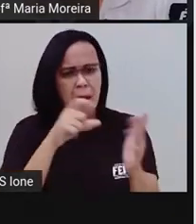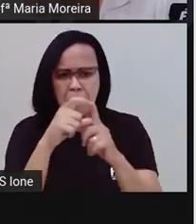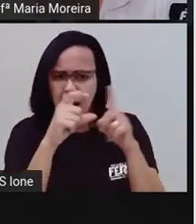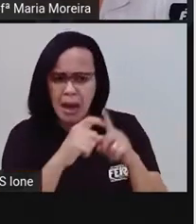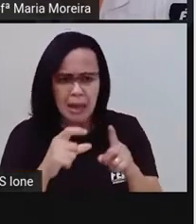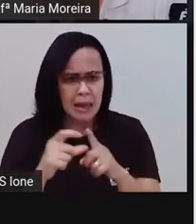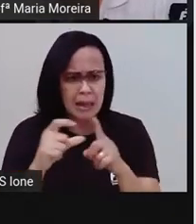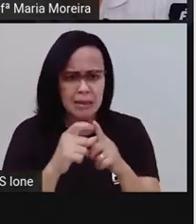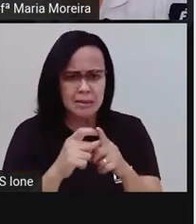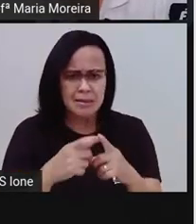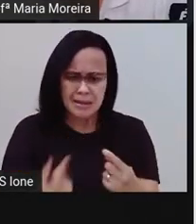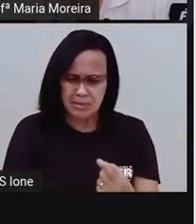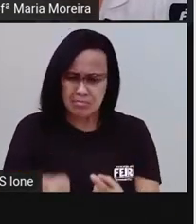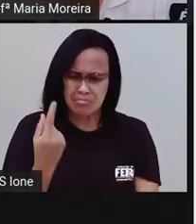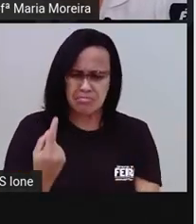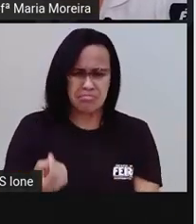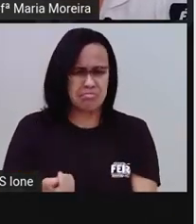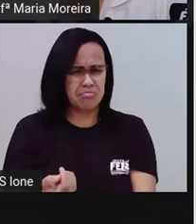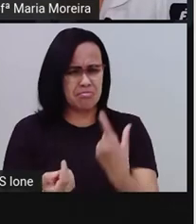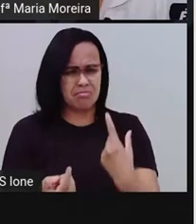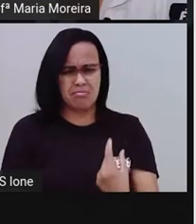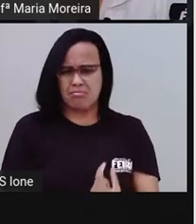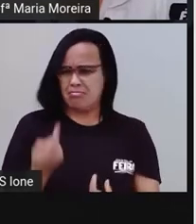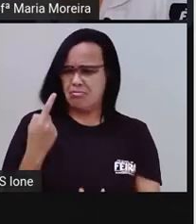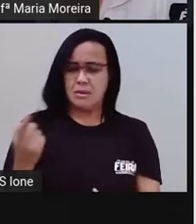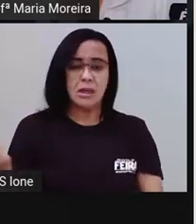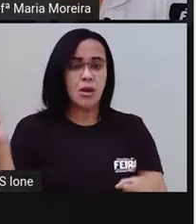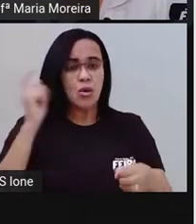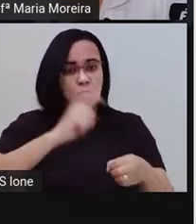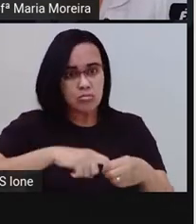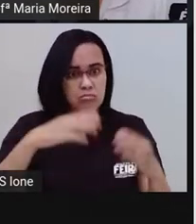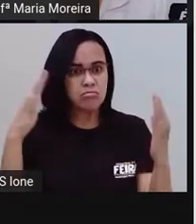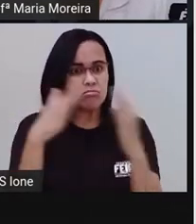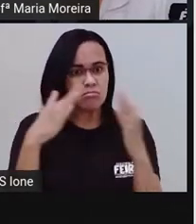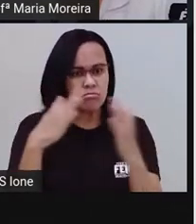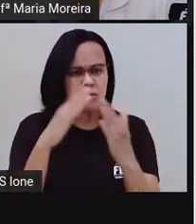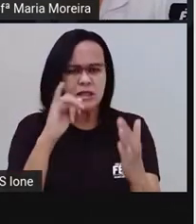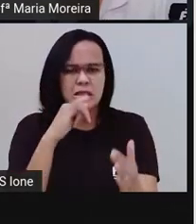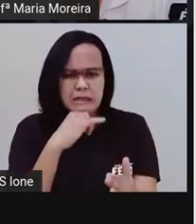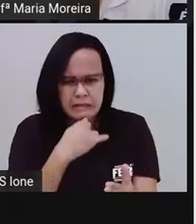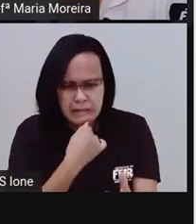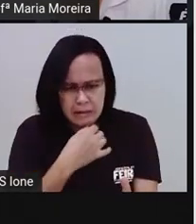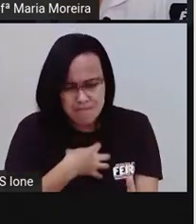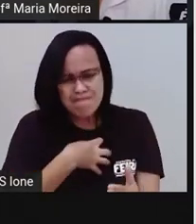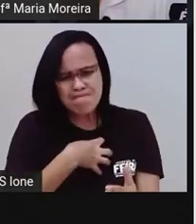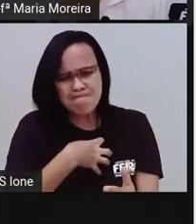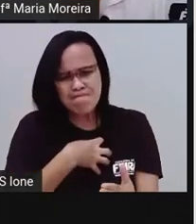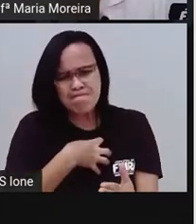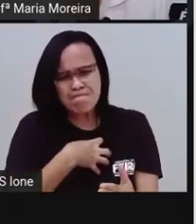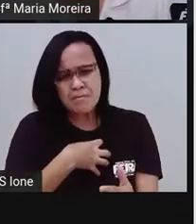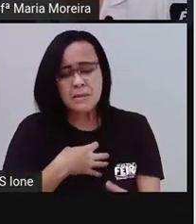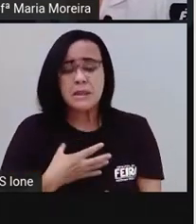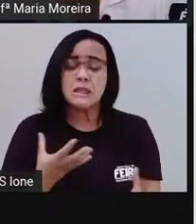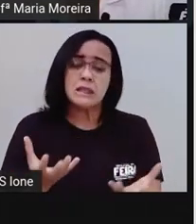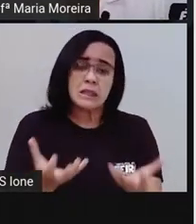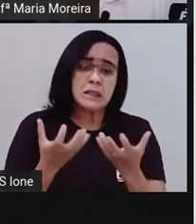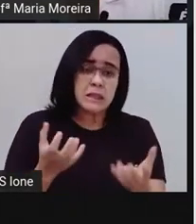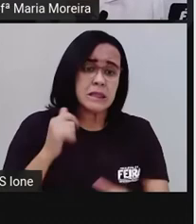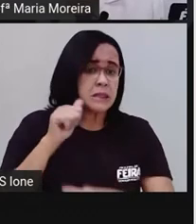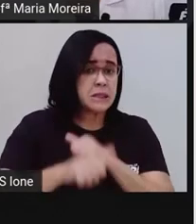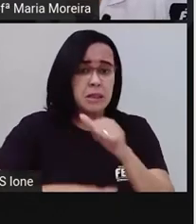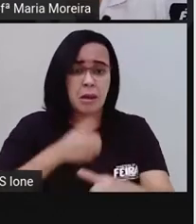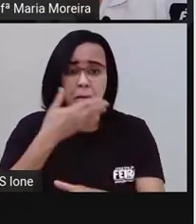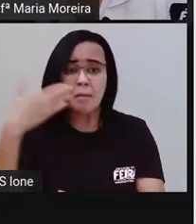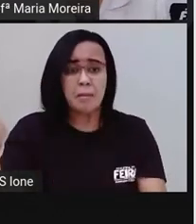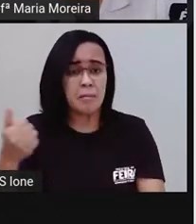tudo muito esquisito. Voltou para casa triste, triste demais. Queria melhorar, mas não